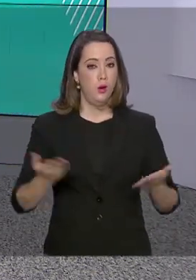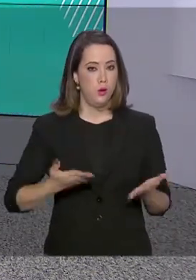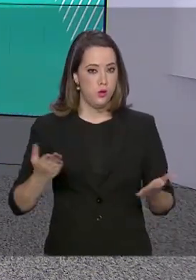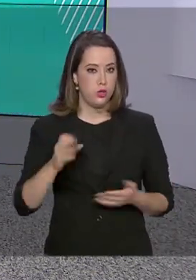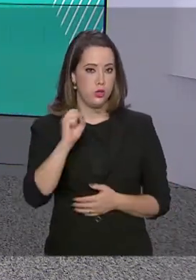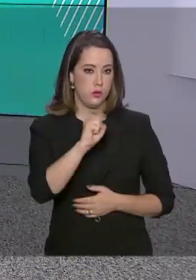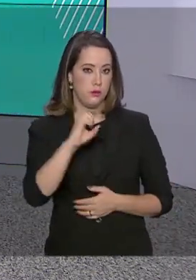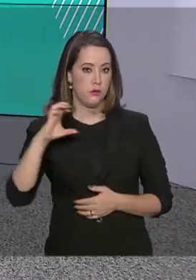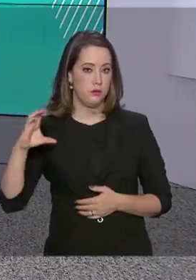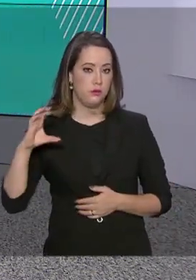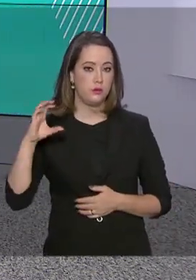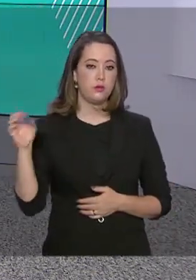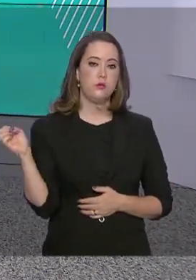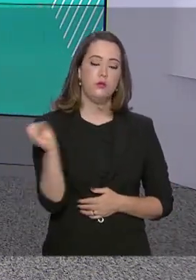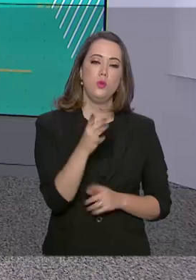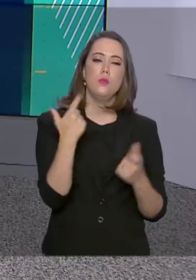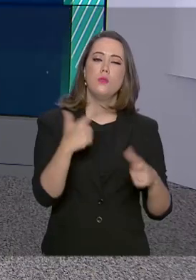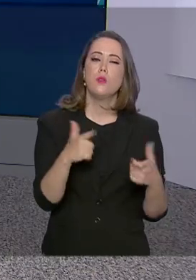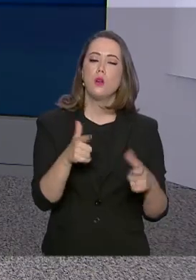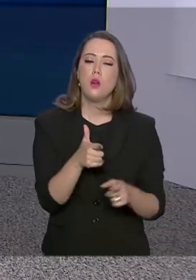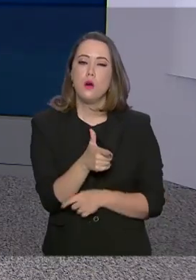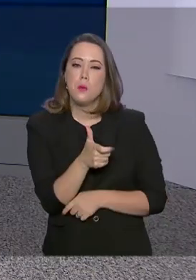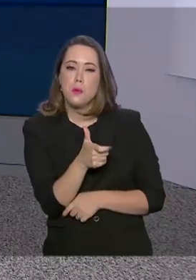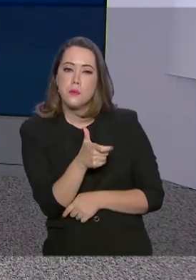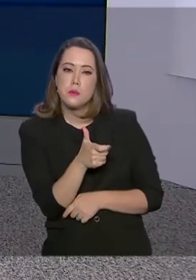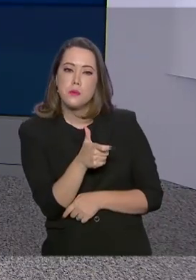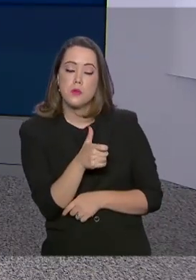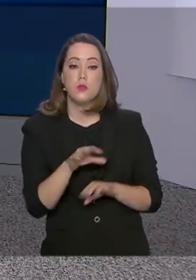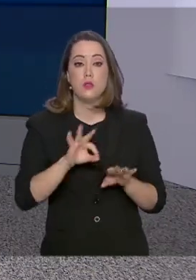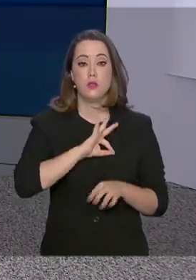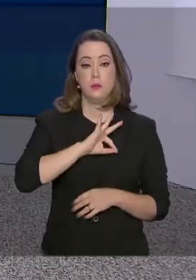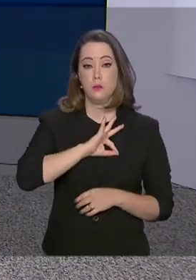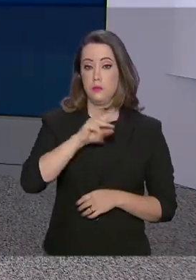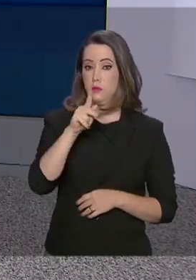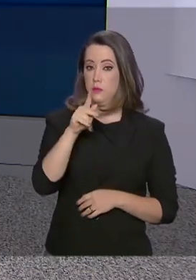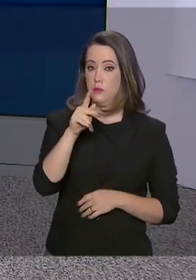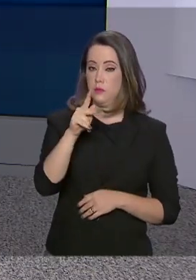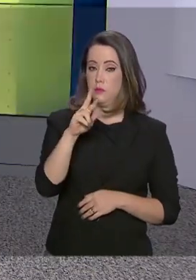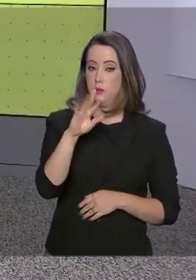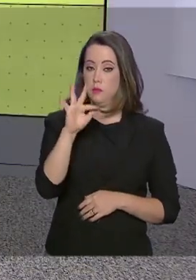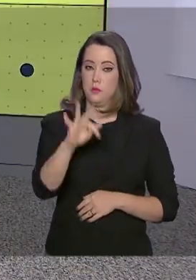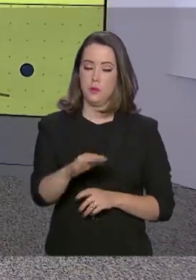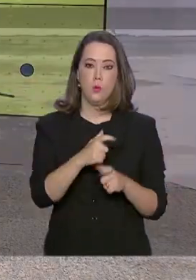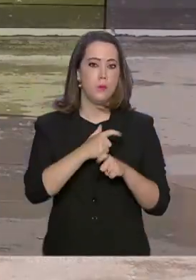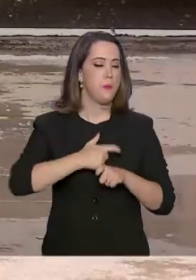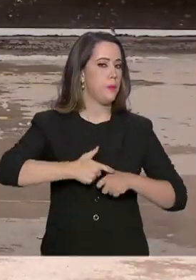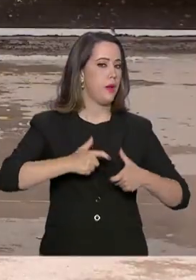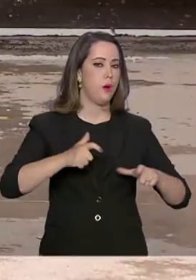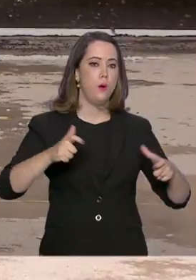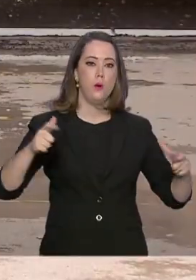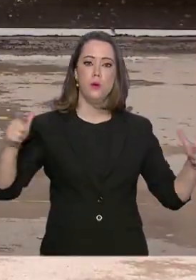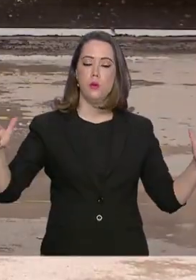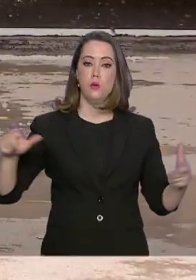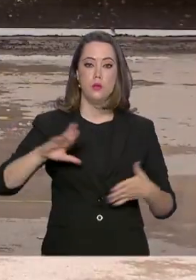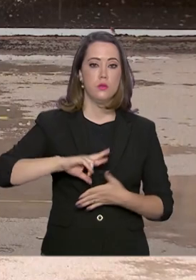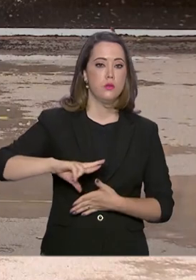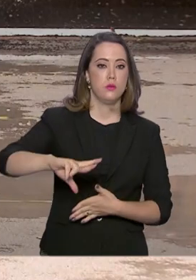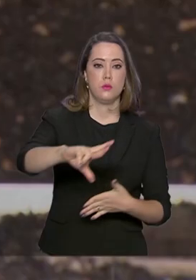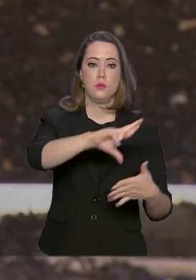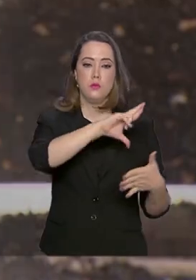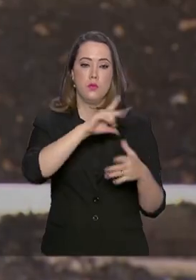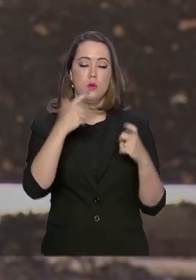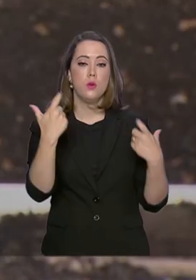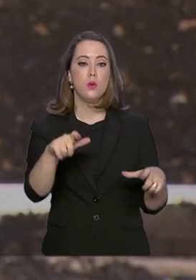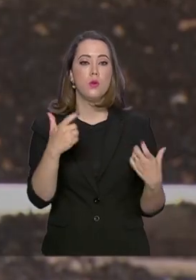da inauguração do novo complexo de tiro da Polícia Rodoviária Federal. Considerado o maior complexo de tiro da América Latina, a